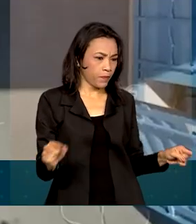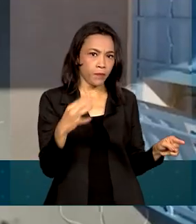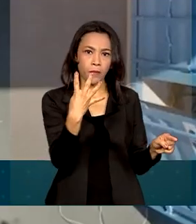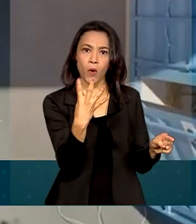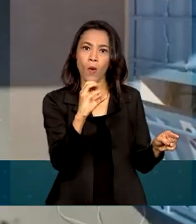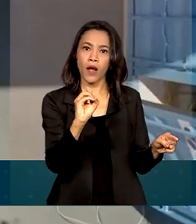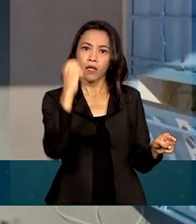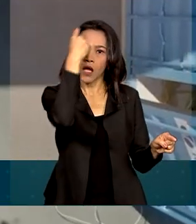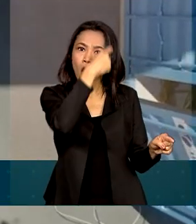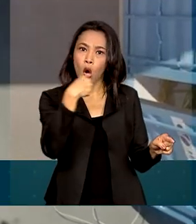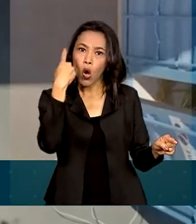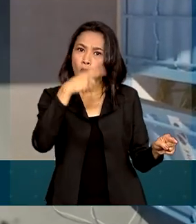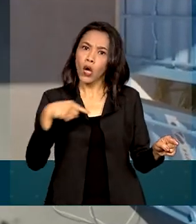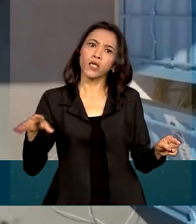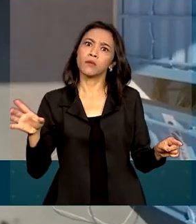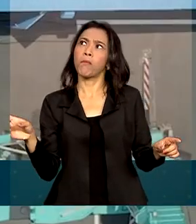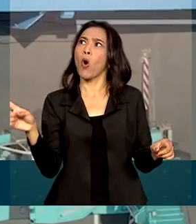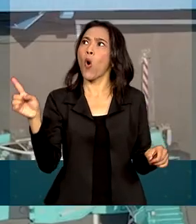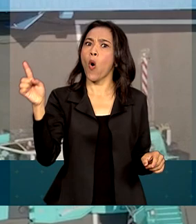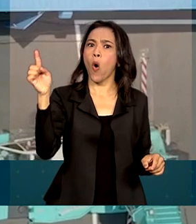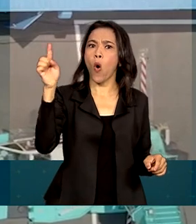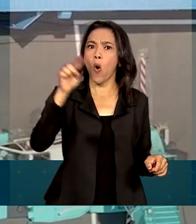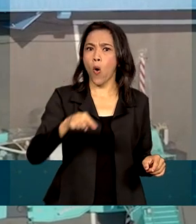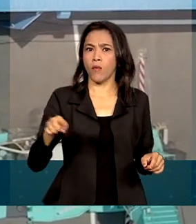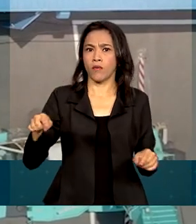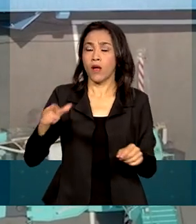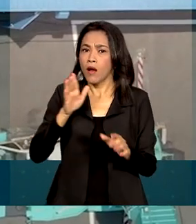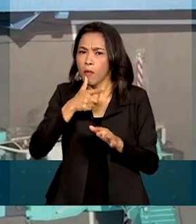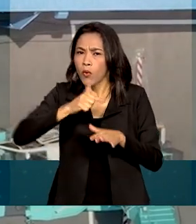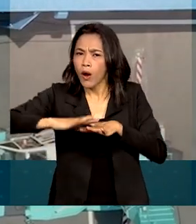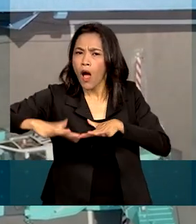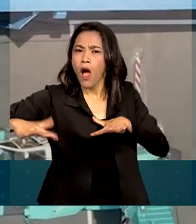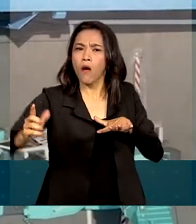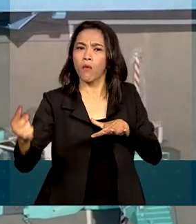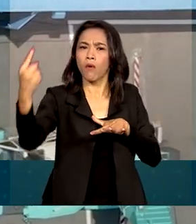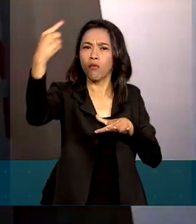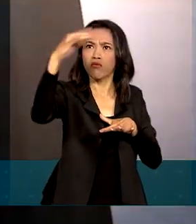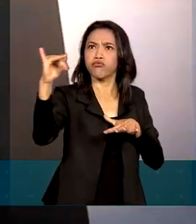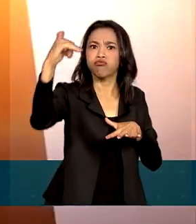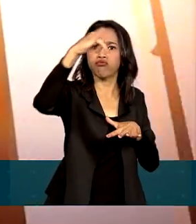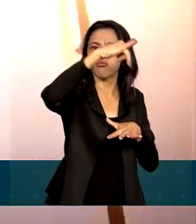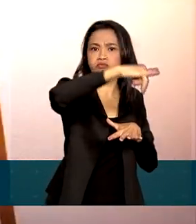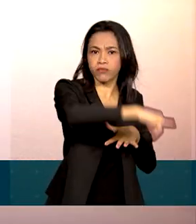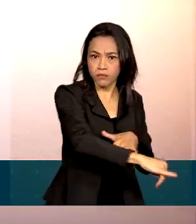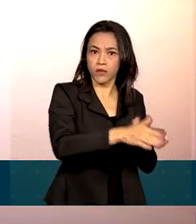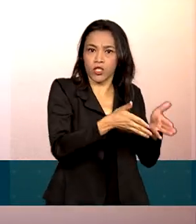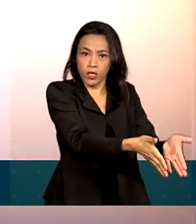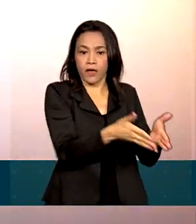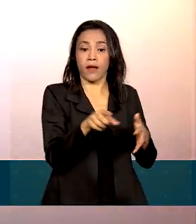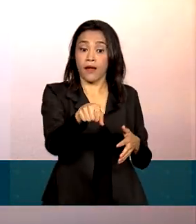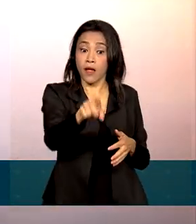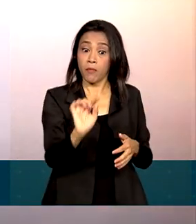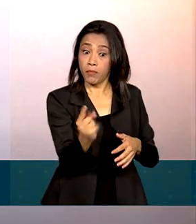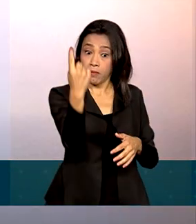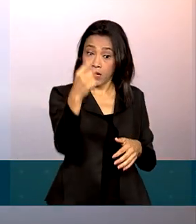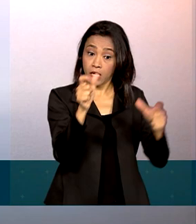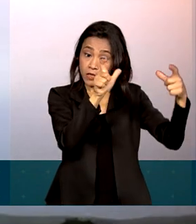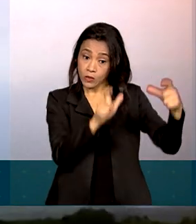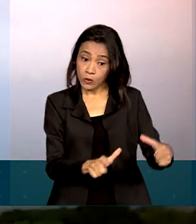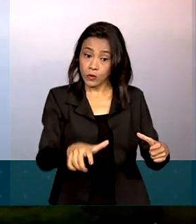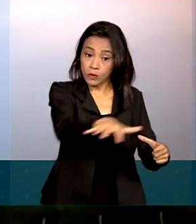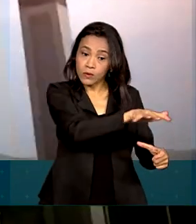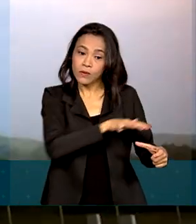trajeto fluvial e terrestre. É o primeiro lançamento de uma empresa privada na base de Alcântara. O local é